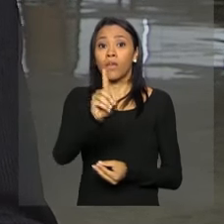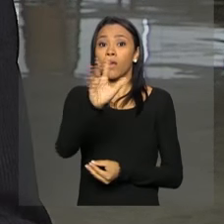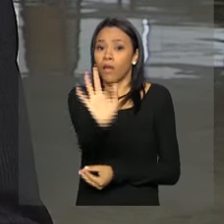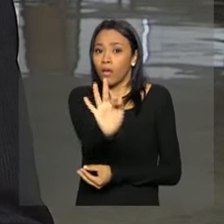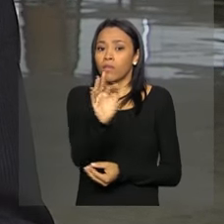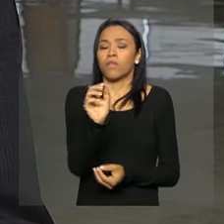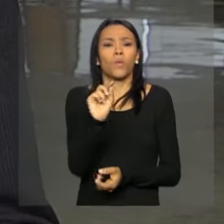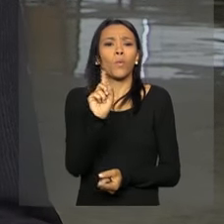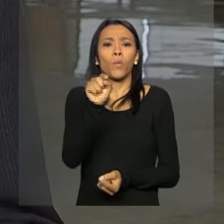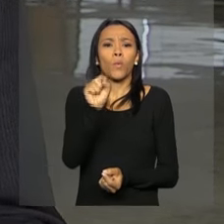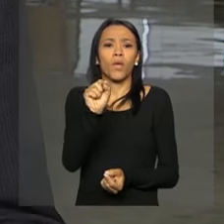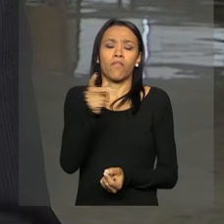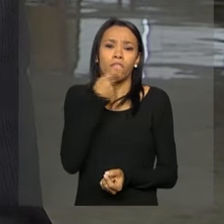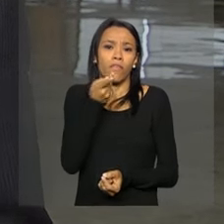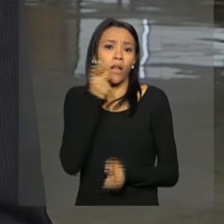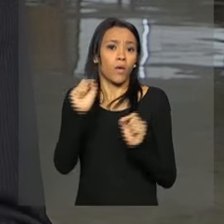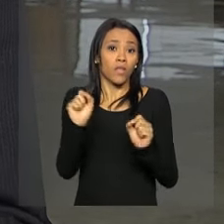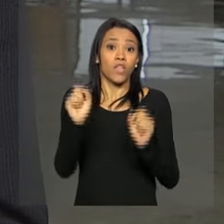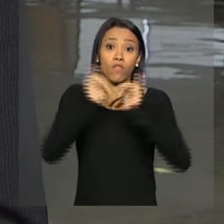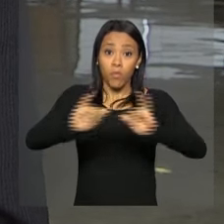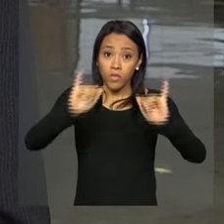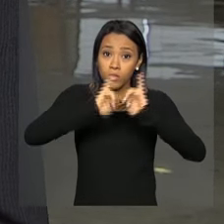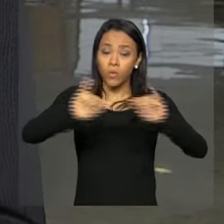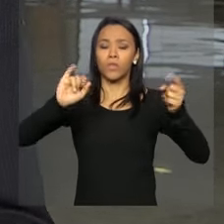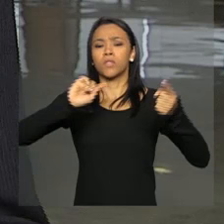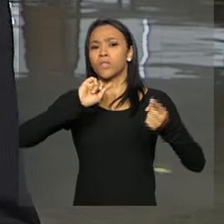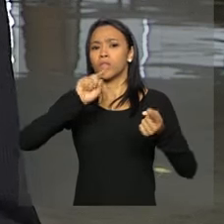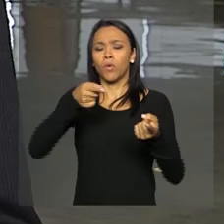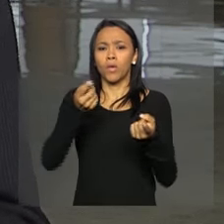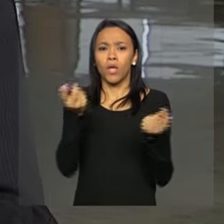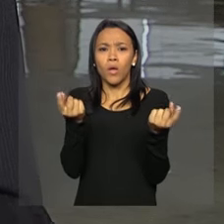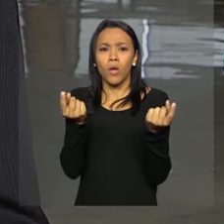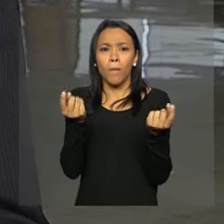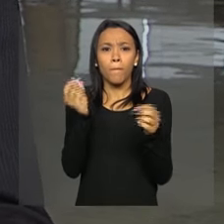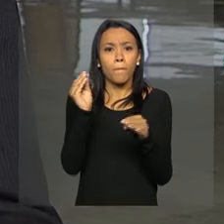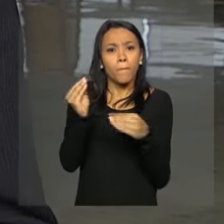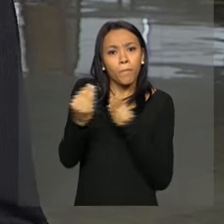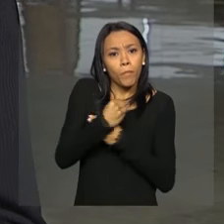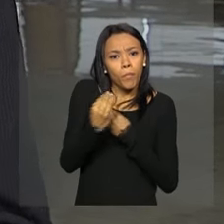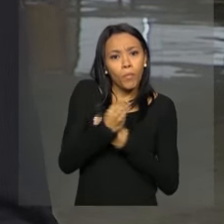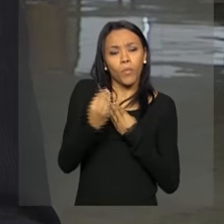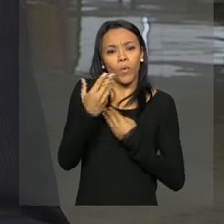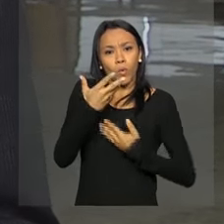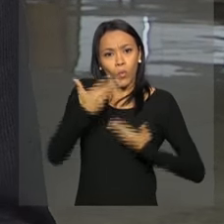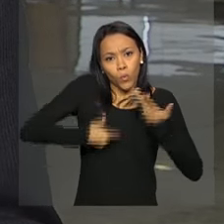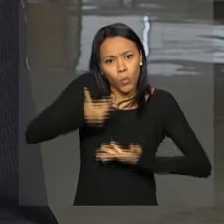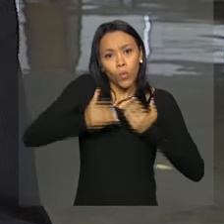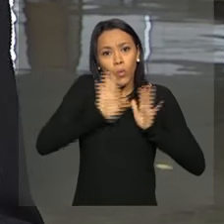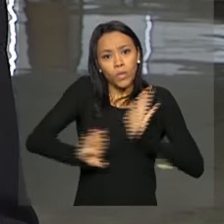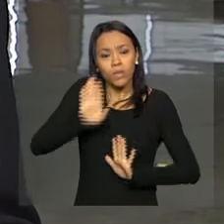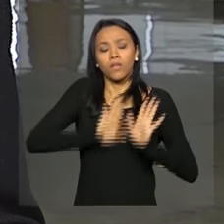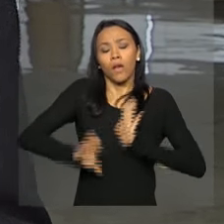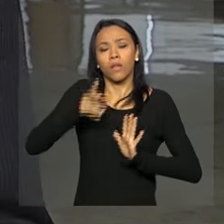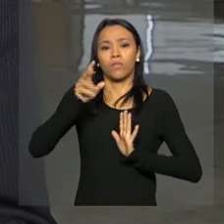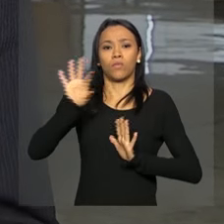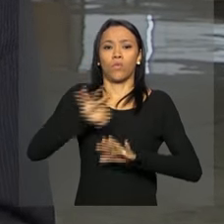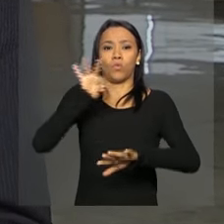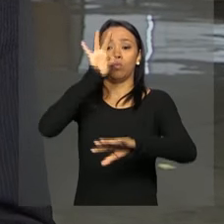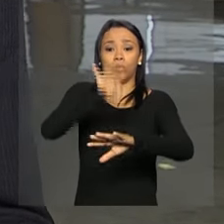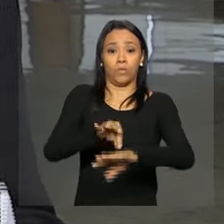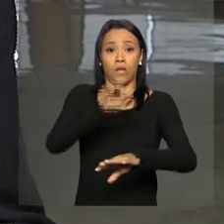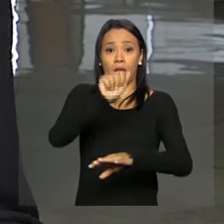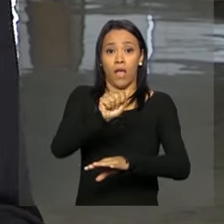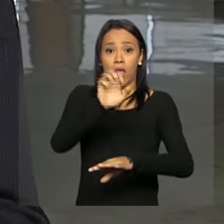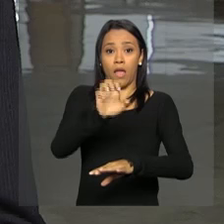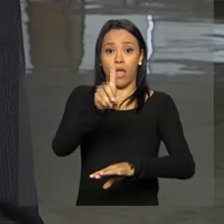é que ela vai trazer informações sobre a proteção e o combate e a prevenção também ao mosquito Aedes aegypti, que transmite a